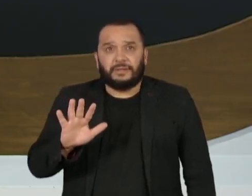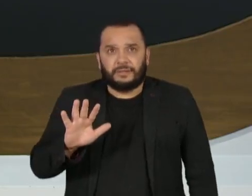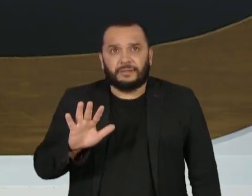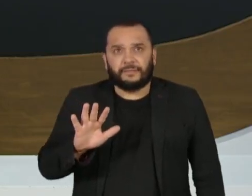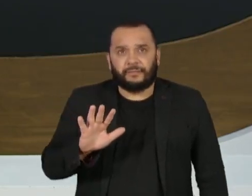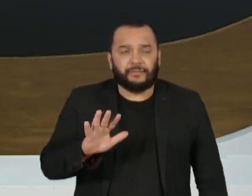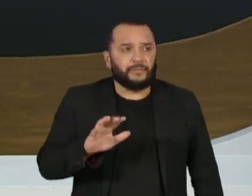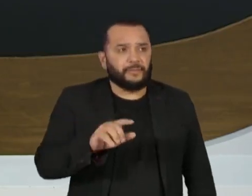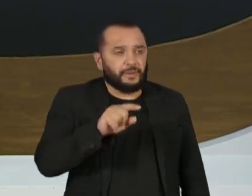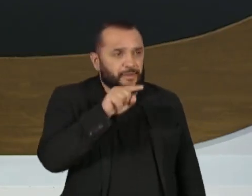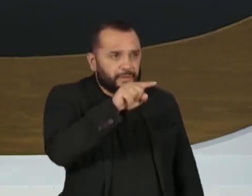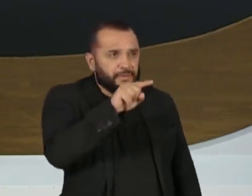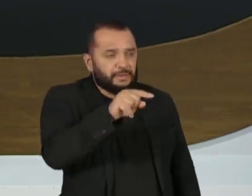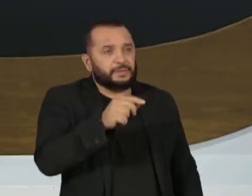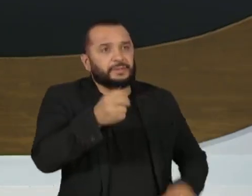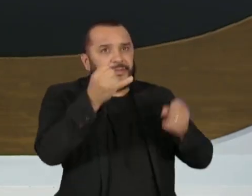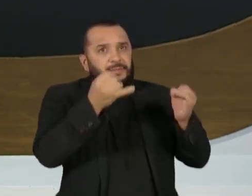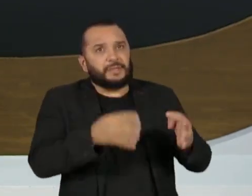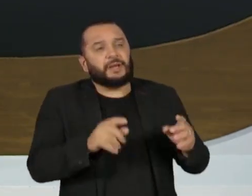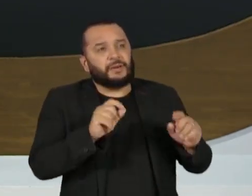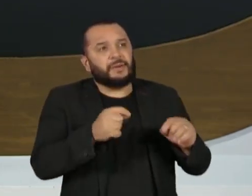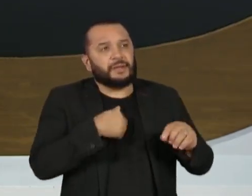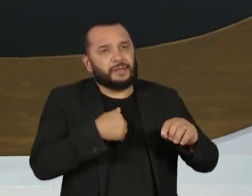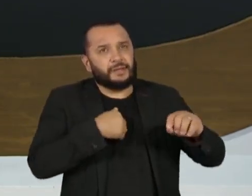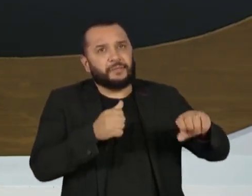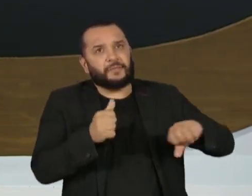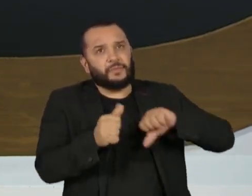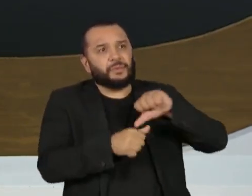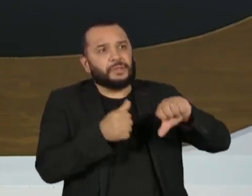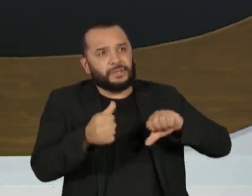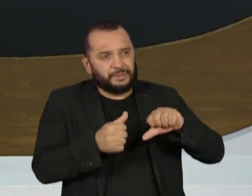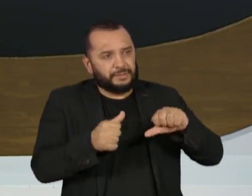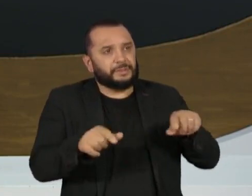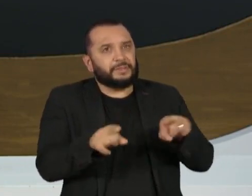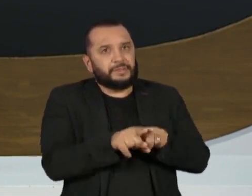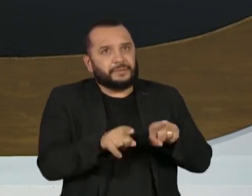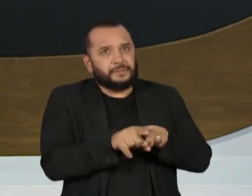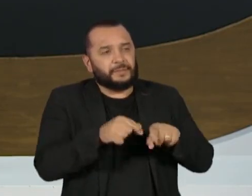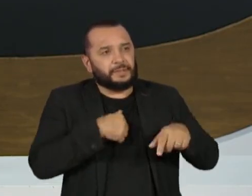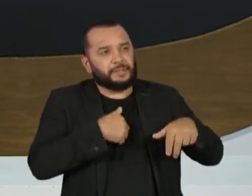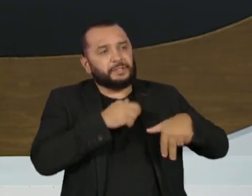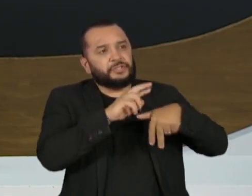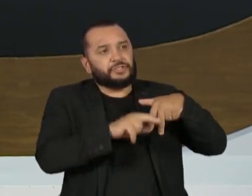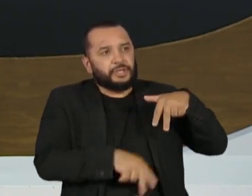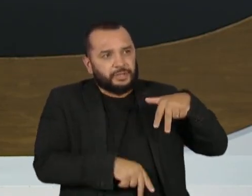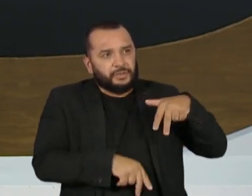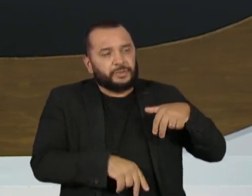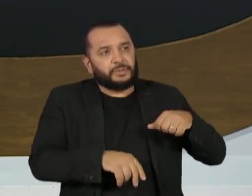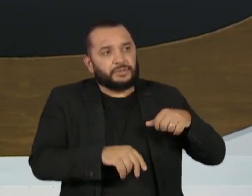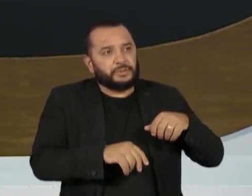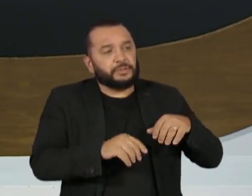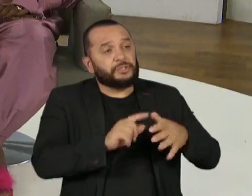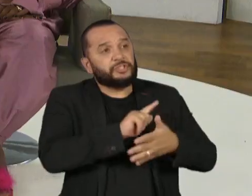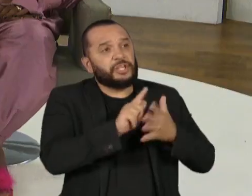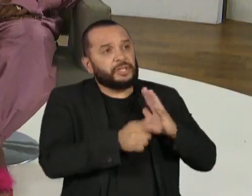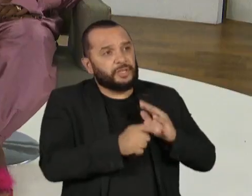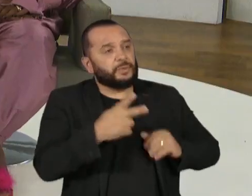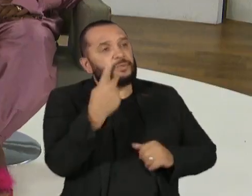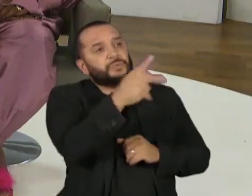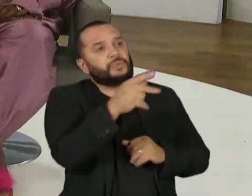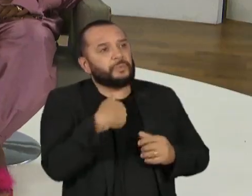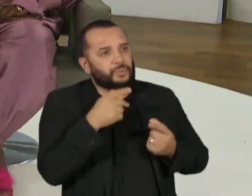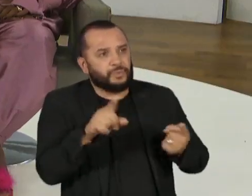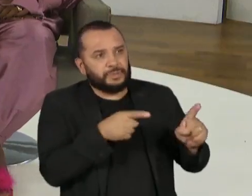Falando dessa coisa de mudanças e de gêneros na sua canção, você fez um single com o Rashid agora.